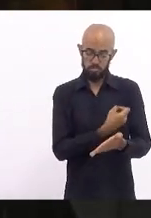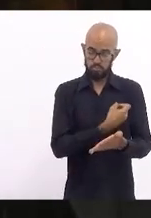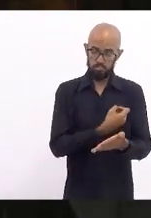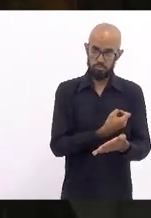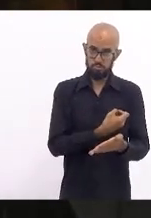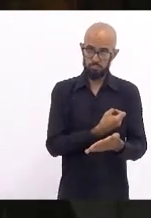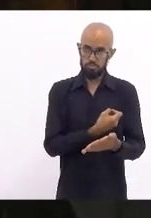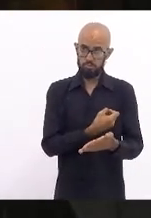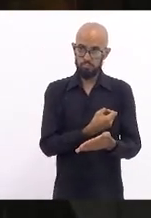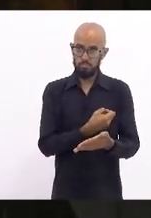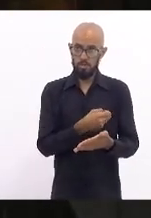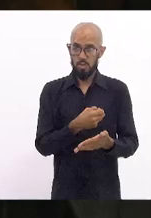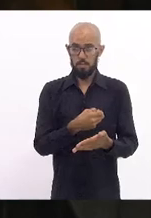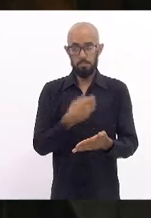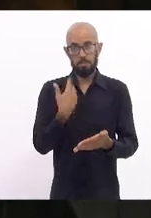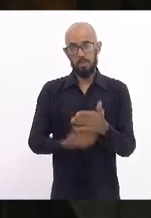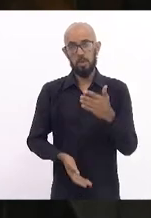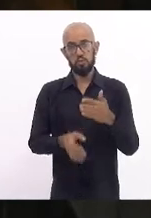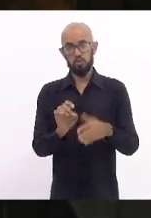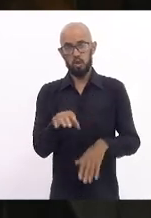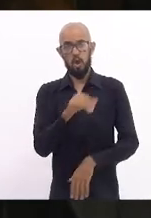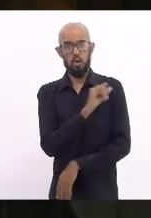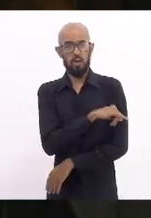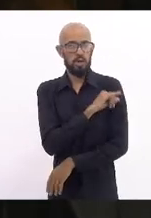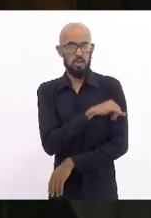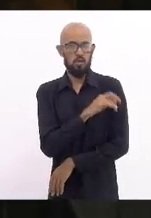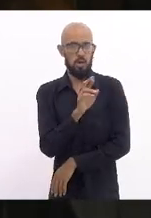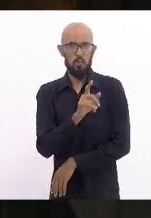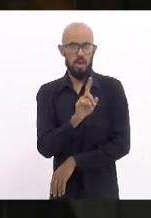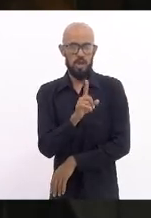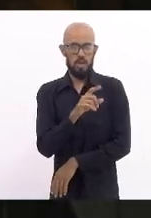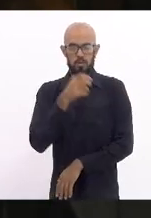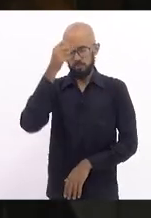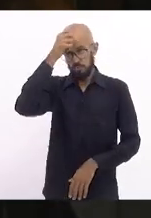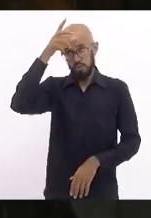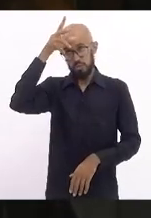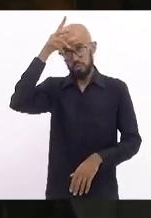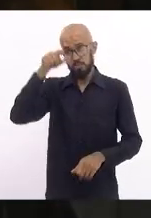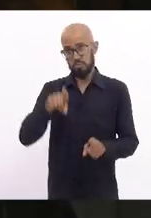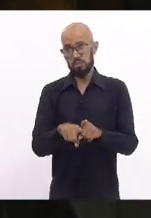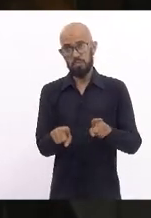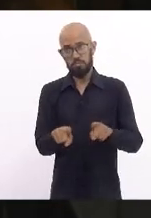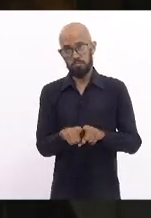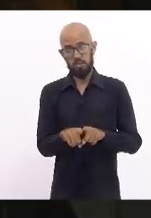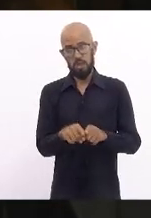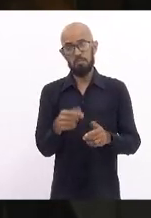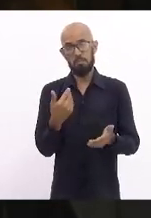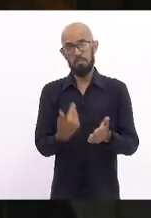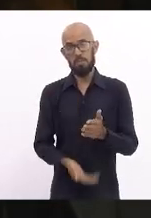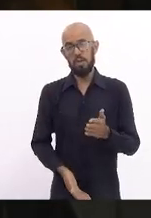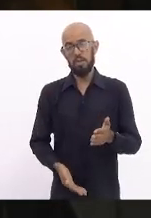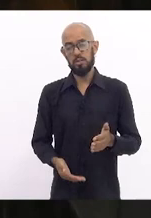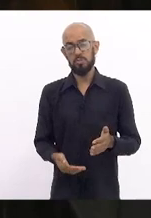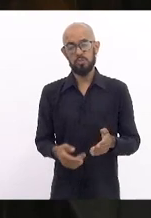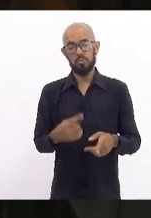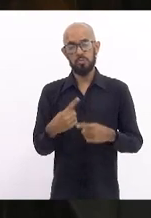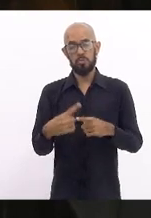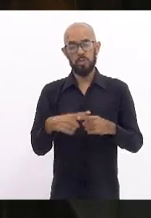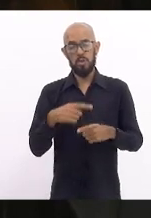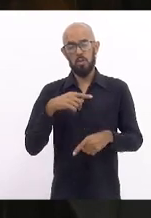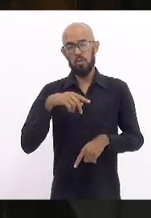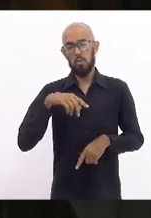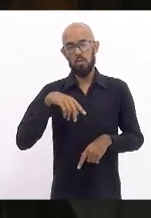perdeu o Rio de Janeiro, não. Todos os estados, os municípios, então, têm uma perda horrorosa, porque o FPE,